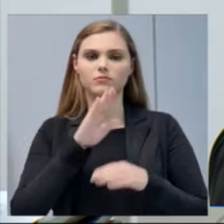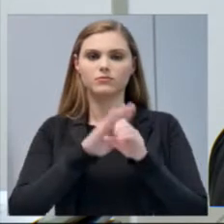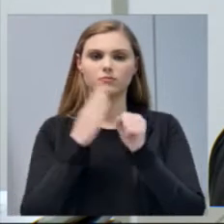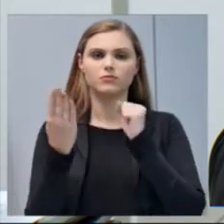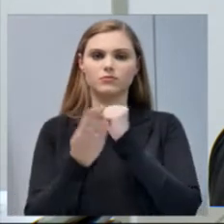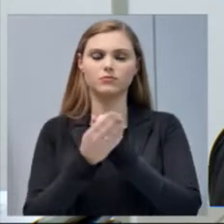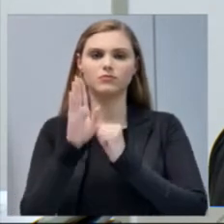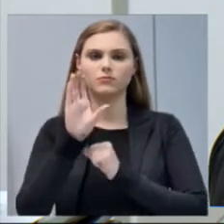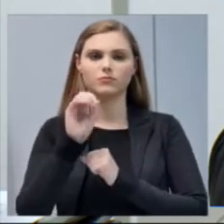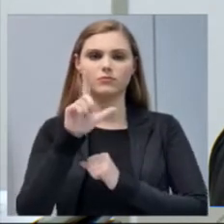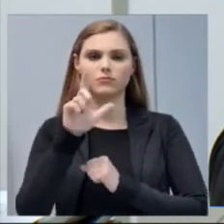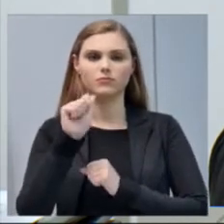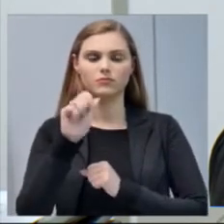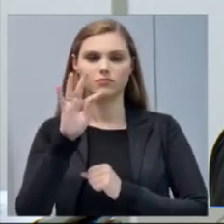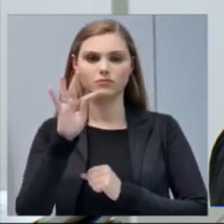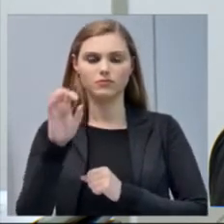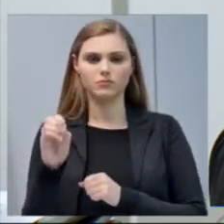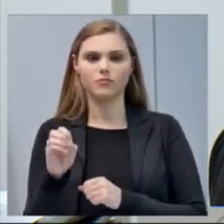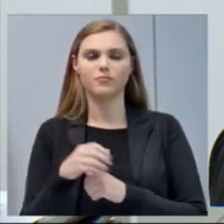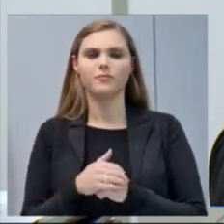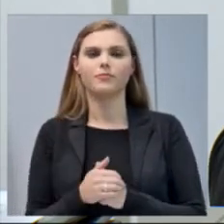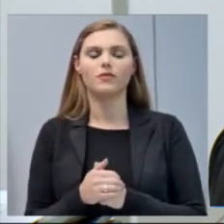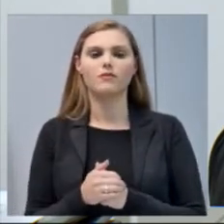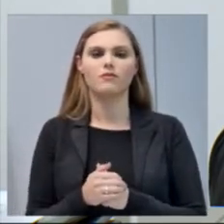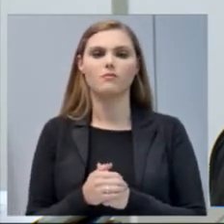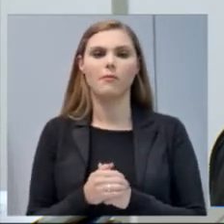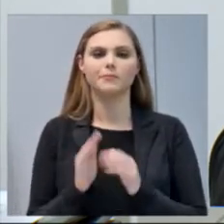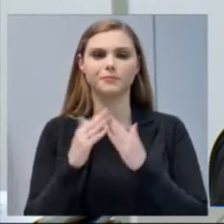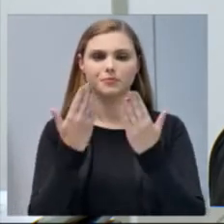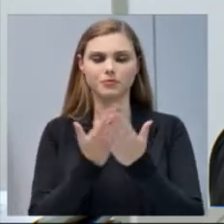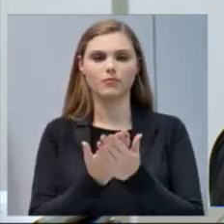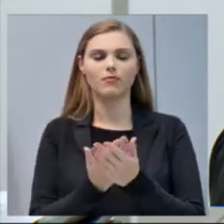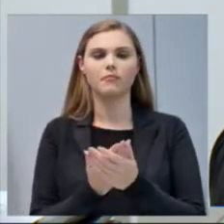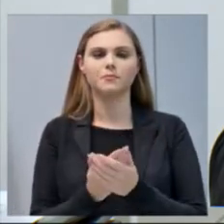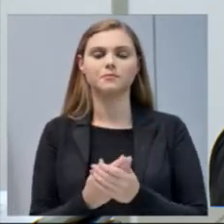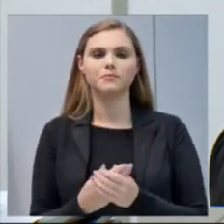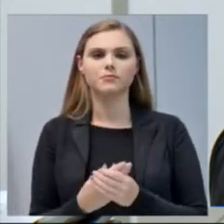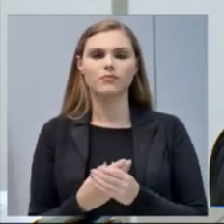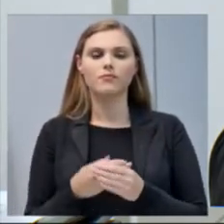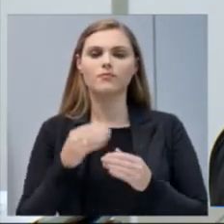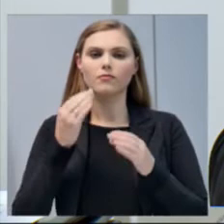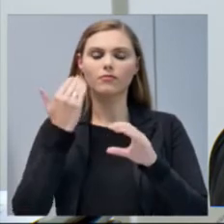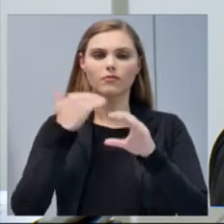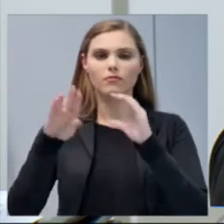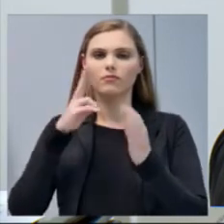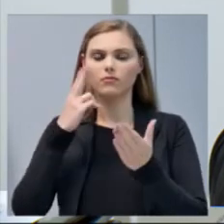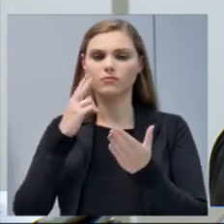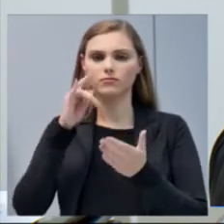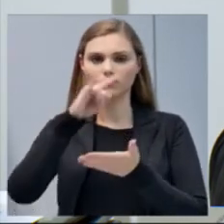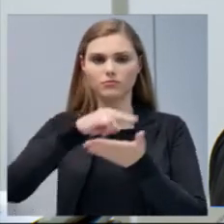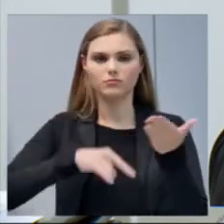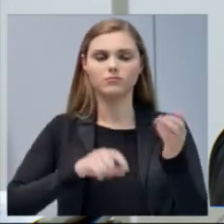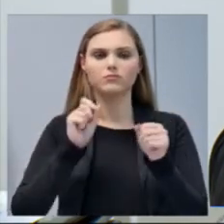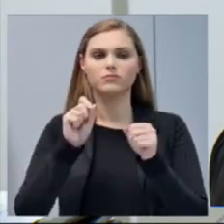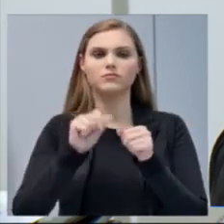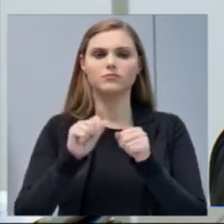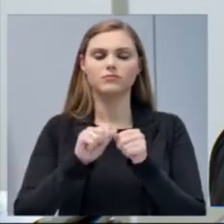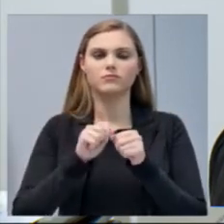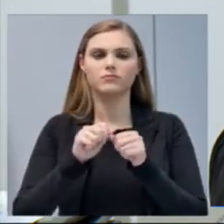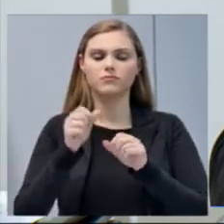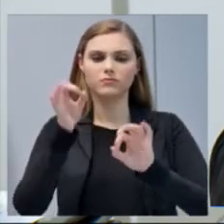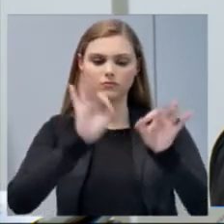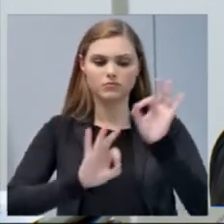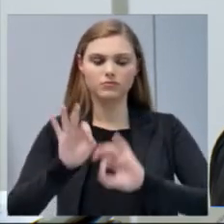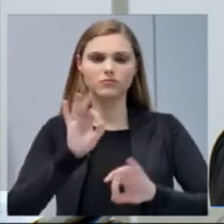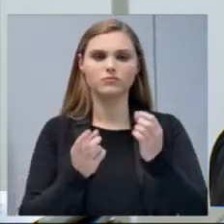Informou que a solicitação foi encaminhada à Agência de Desenvolvimento Regional de Xancherê para que seja feita a atualização